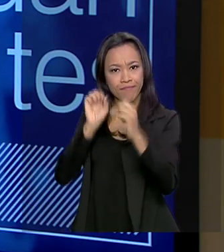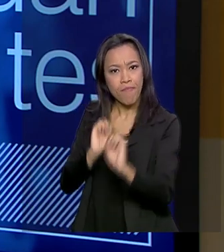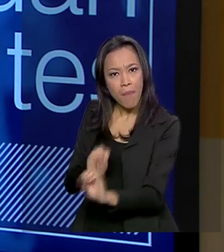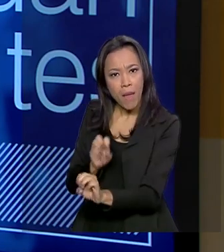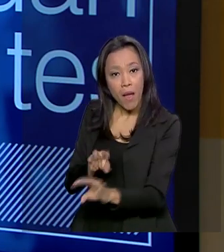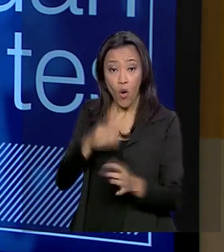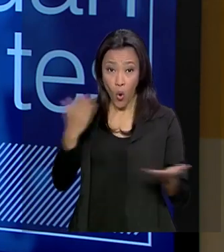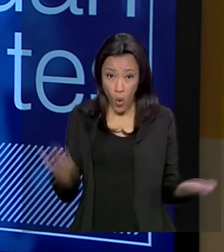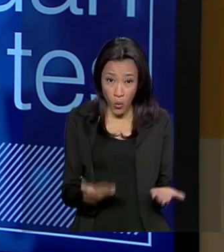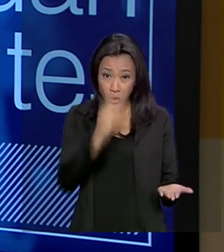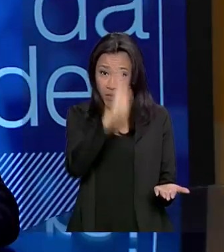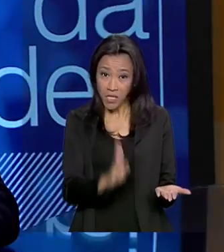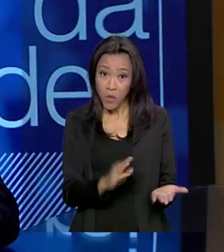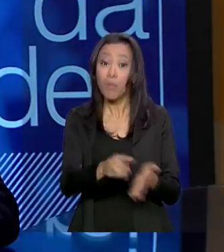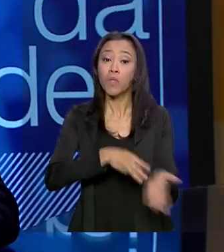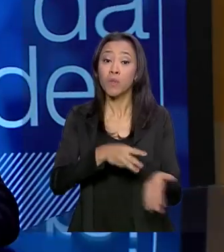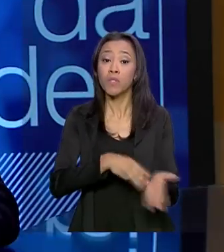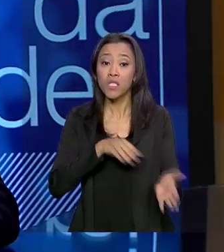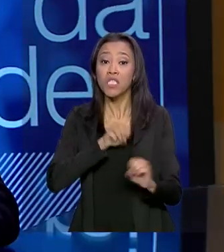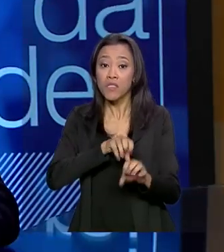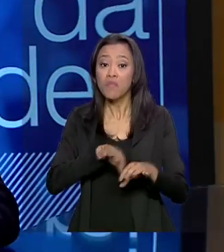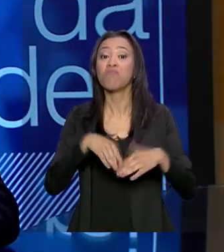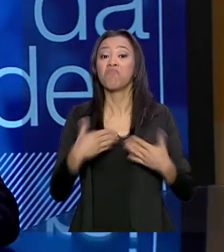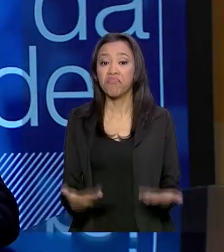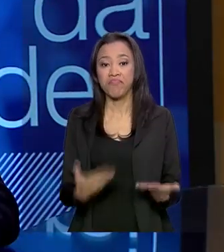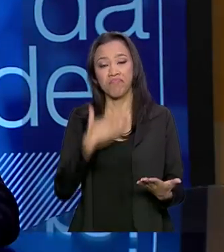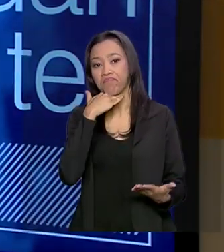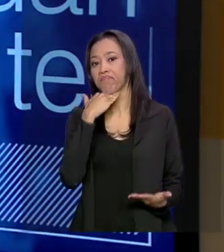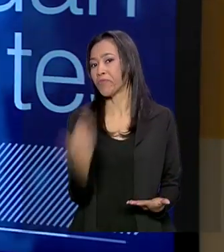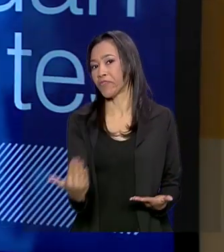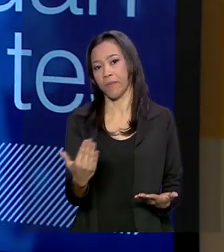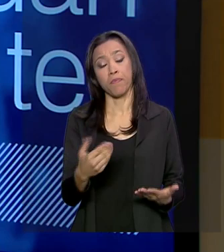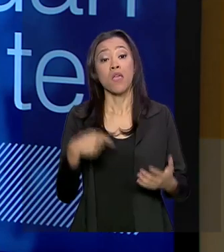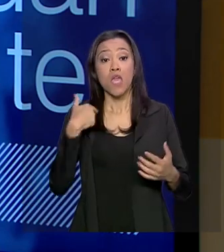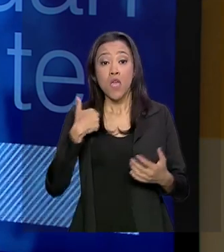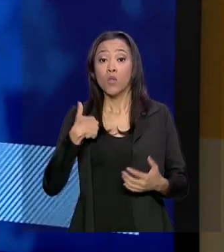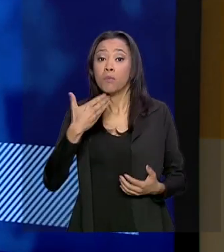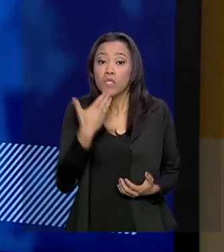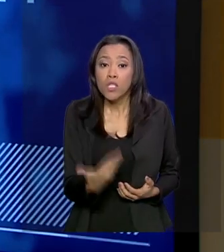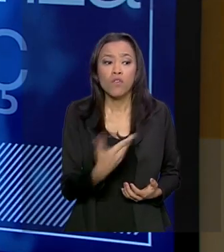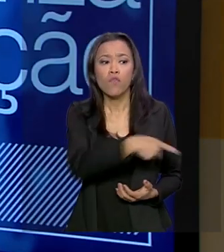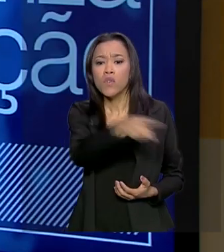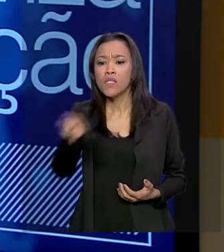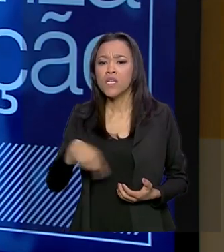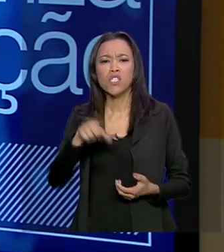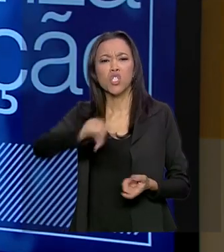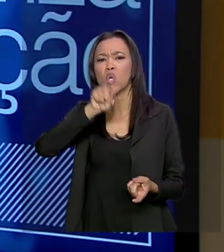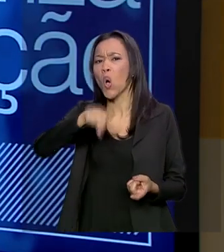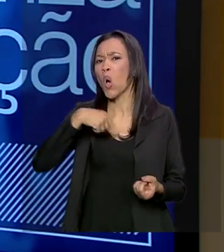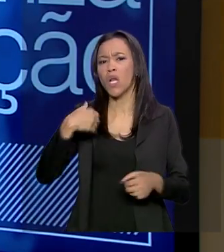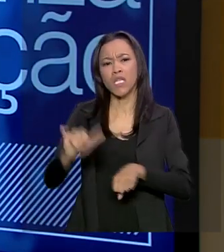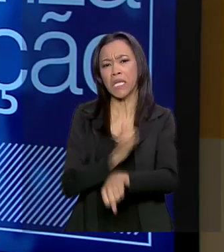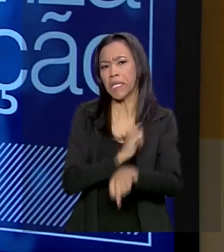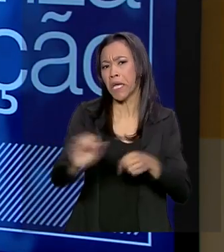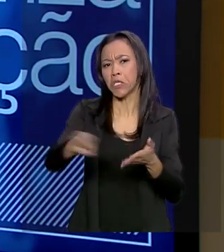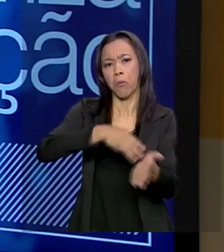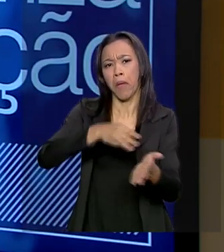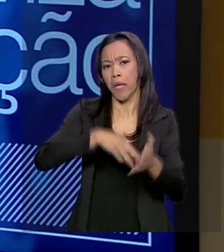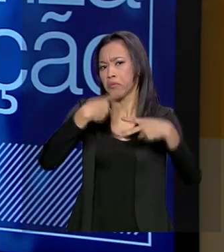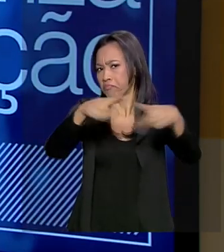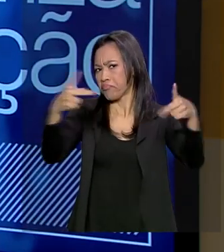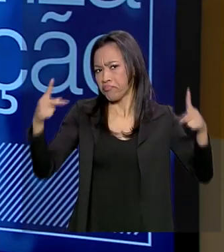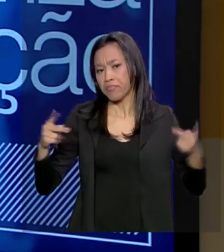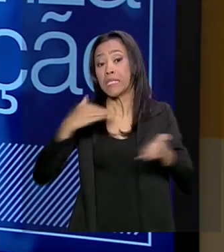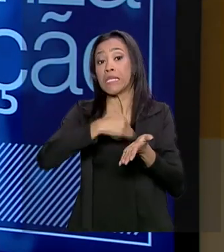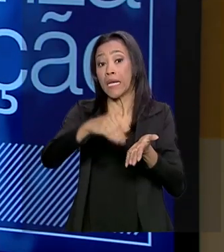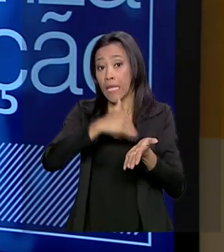que tem no Brasil não funciona. O que a gente está pedindo? Adotem o método que vocês quiserem, secretarias e escolas, desde que tenha